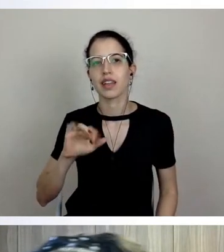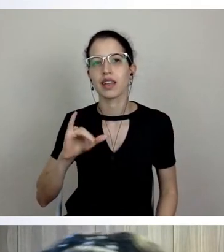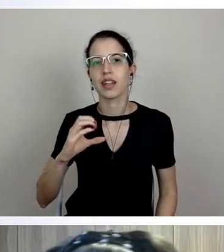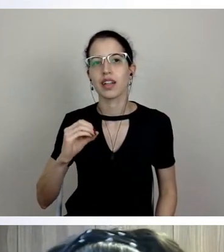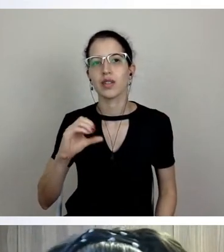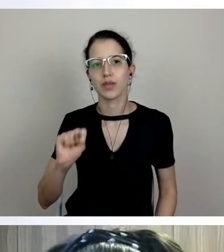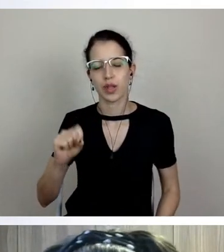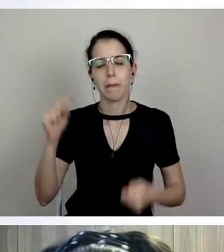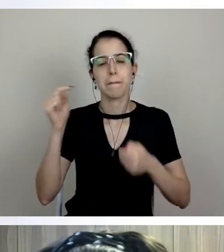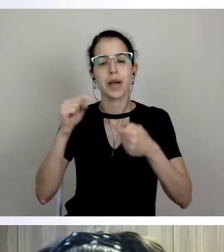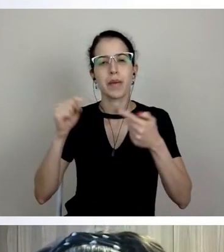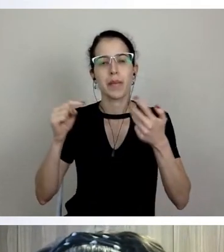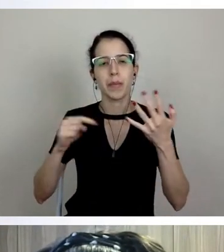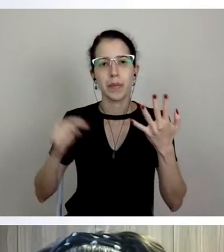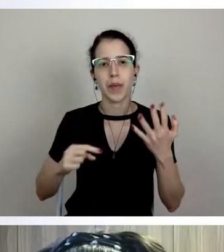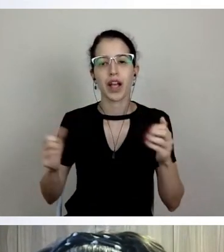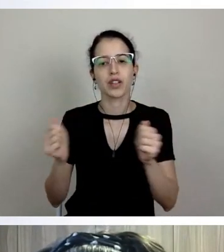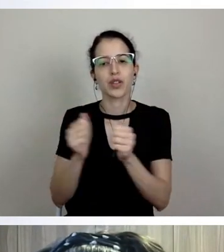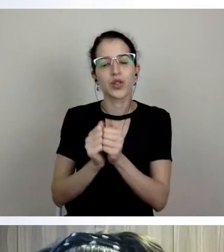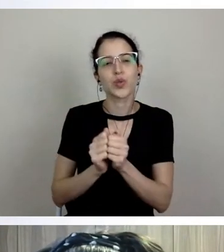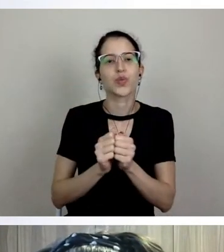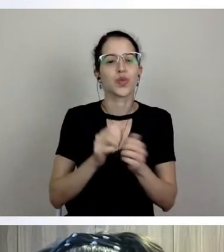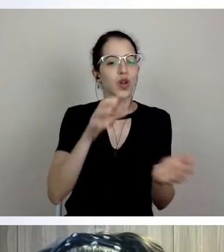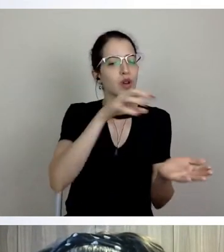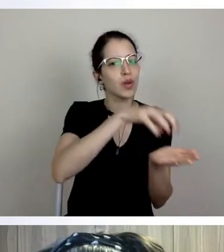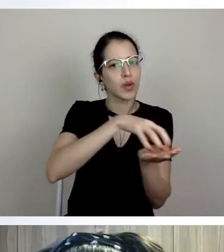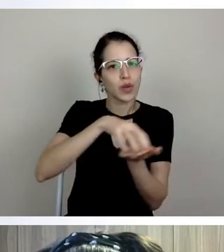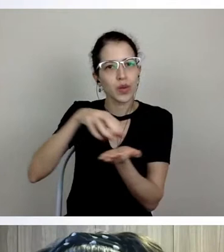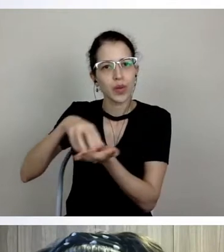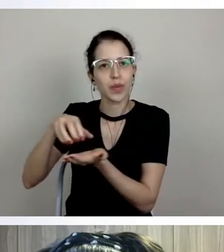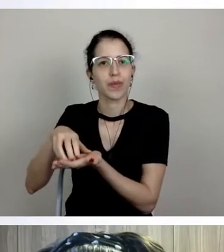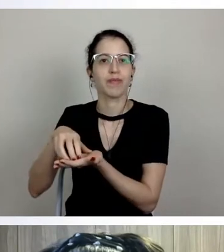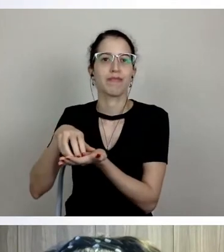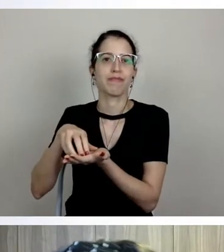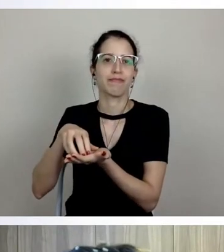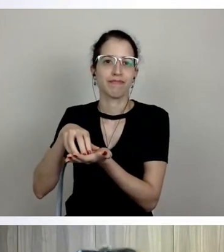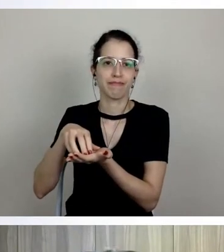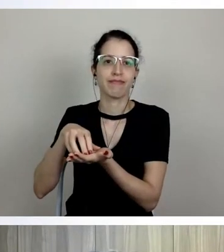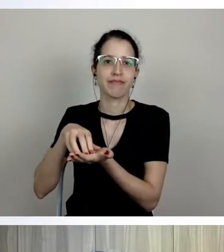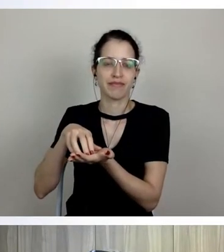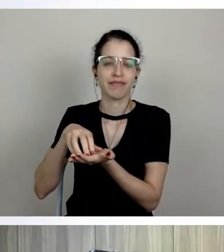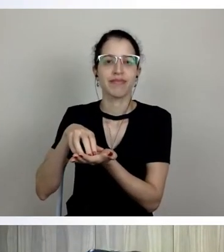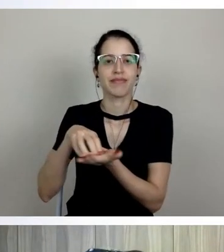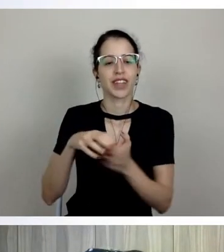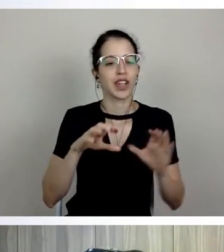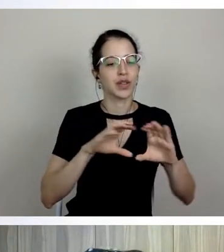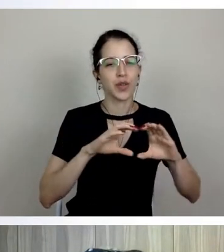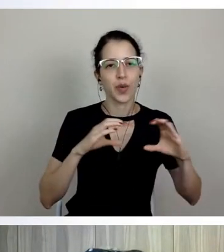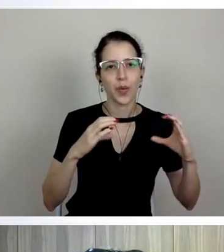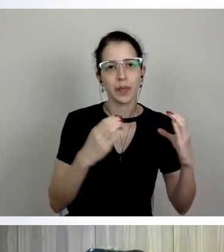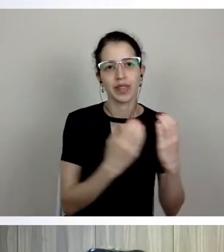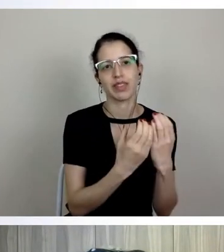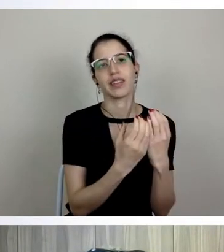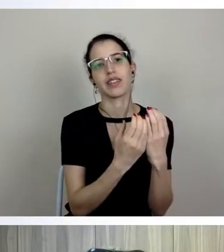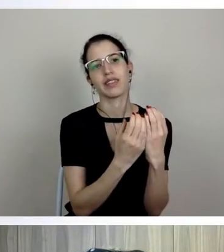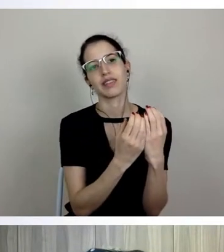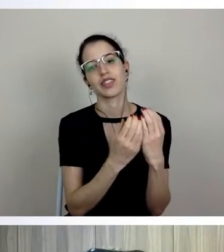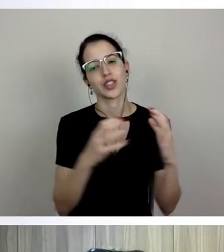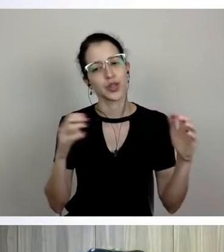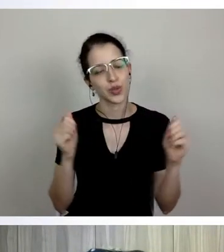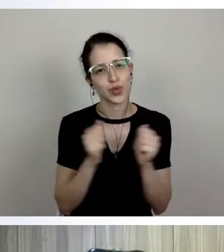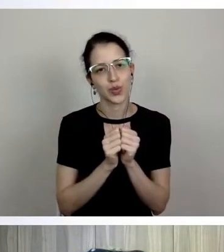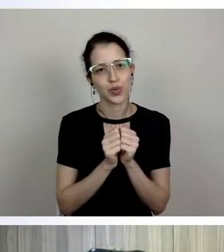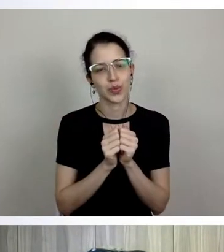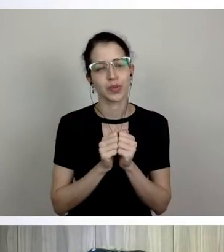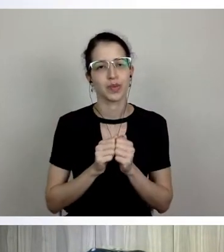departamentos, com os pesquisadores, nós estamos, o comitê ficou ligado ao Instituto de Estudos